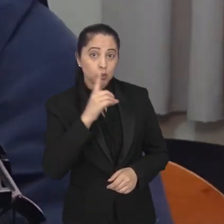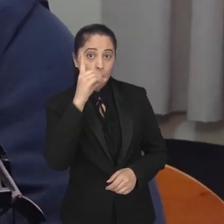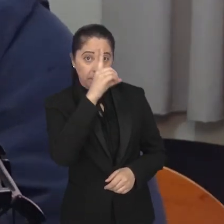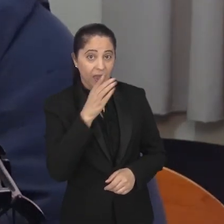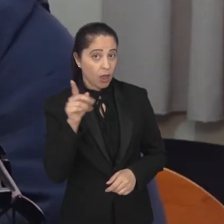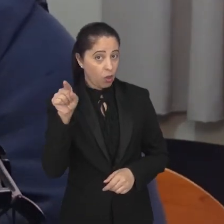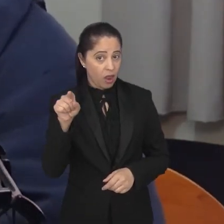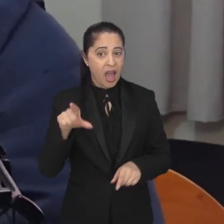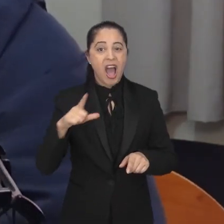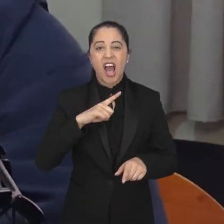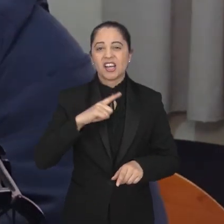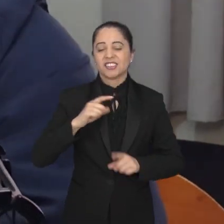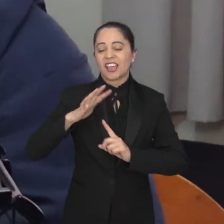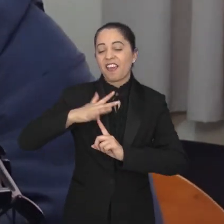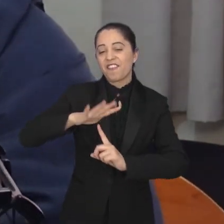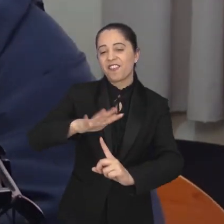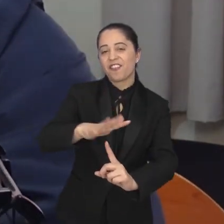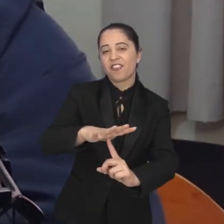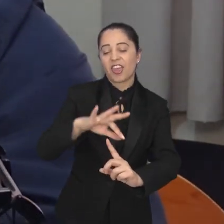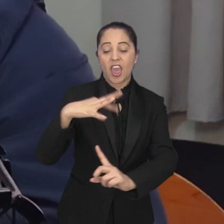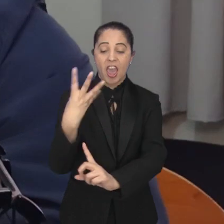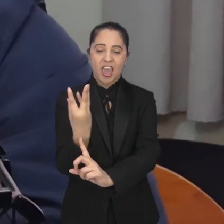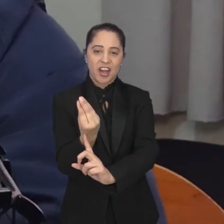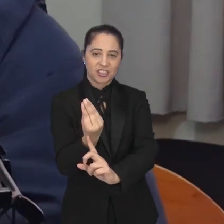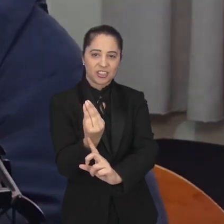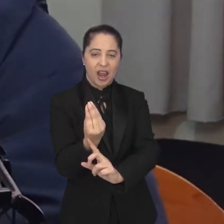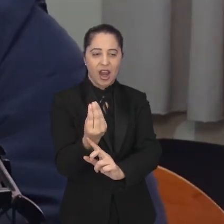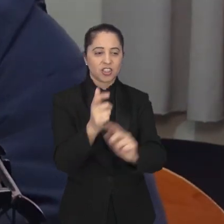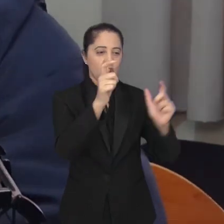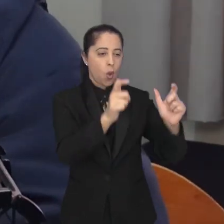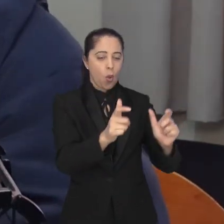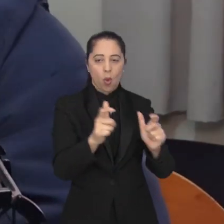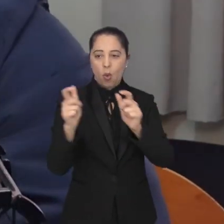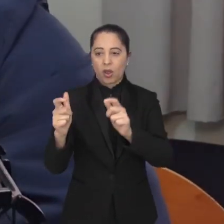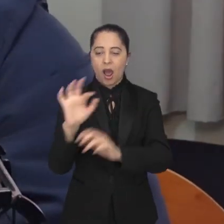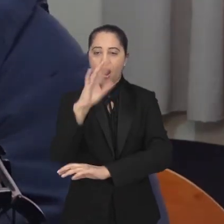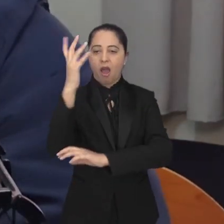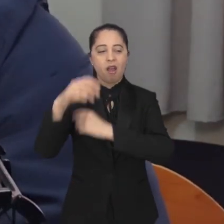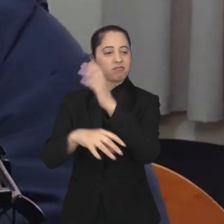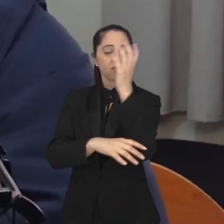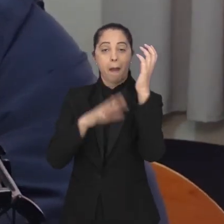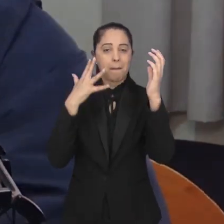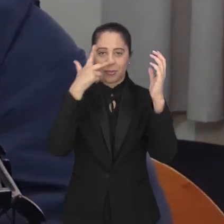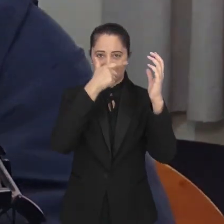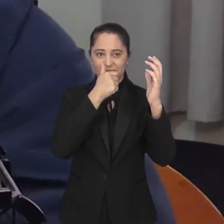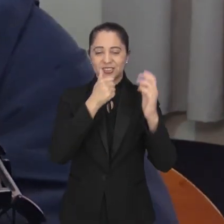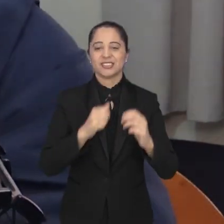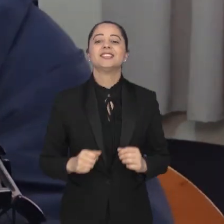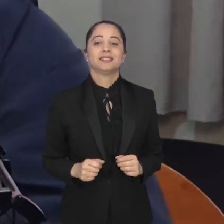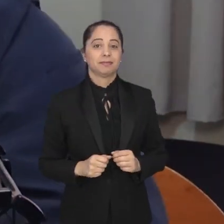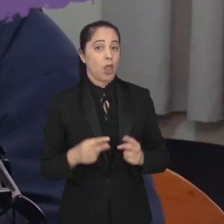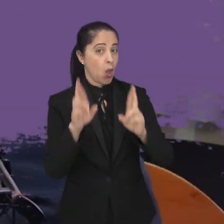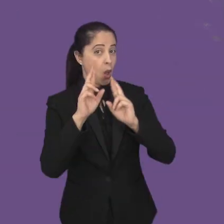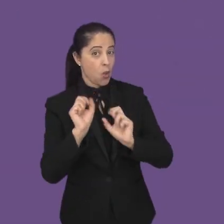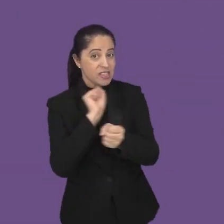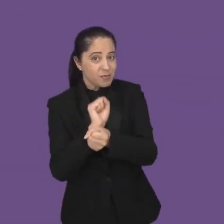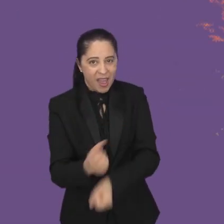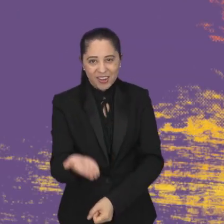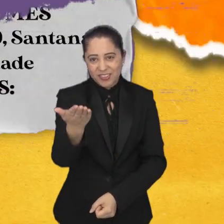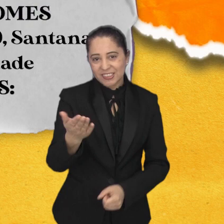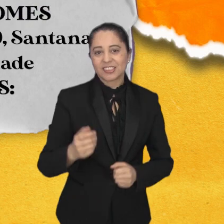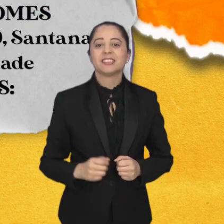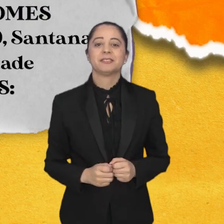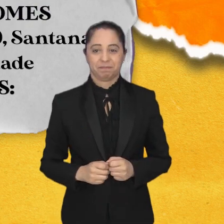também tem uma feira de artesanato, o ambiente é super bonito e eu tenho certeza que vai ser muito gostoso. Espero vocês lá.